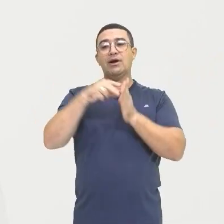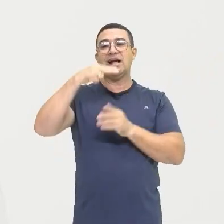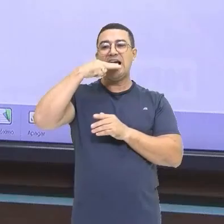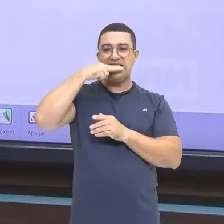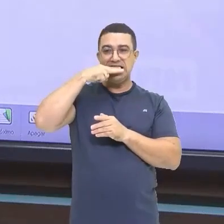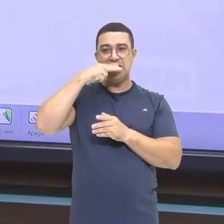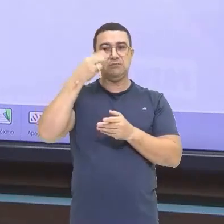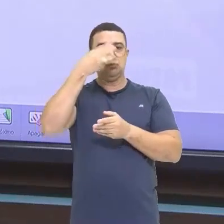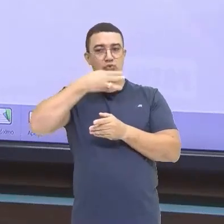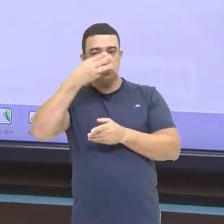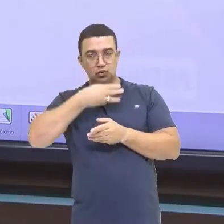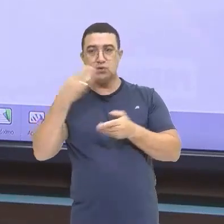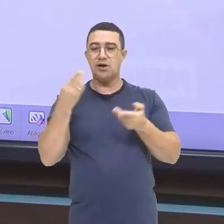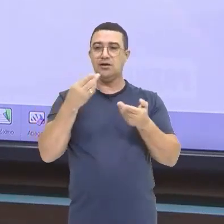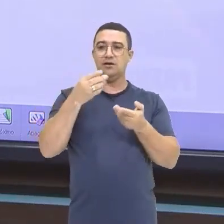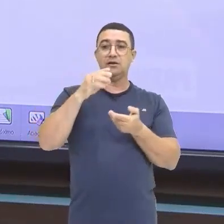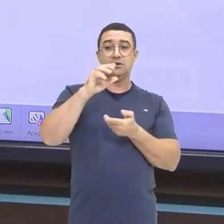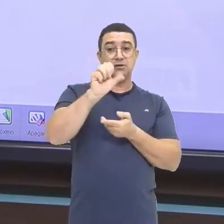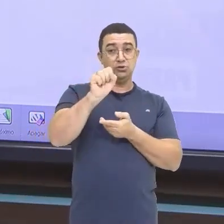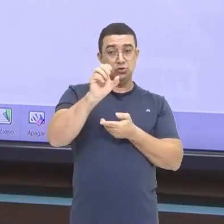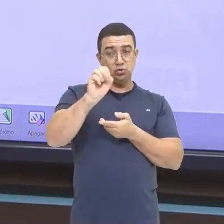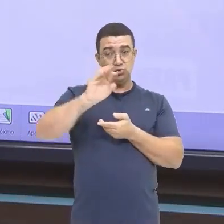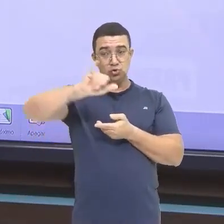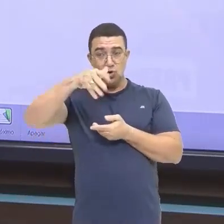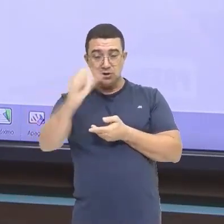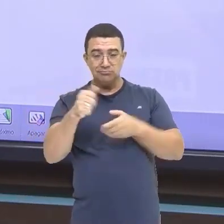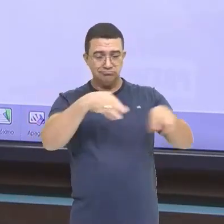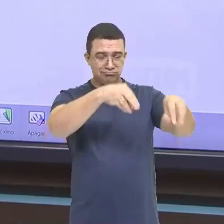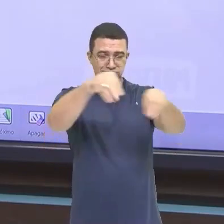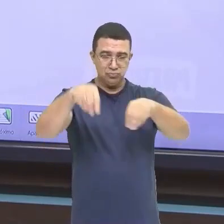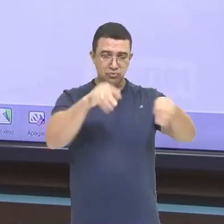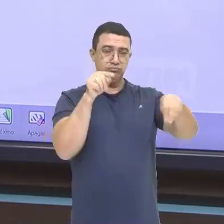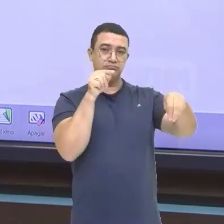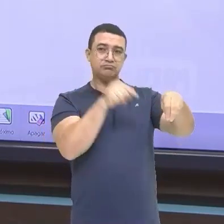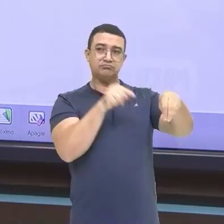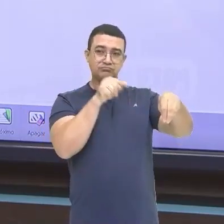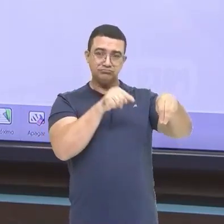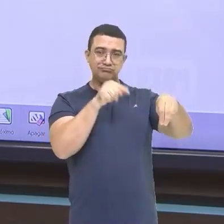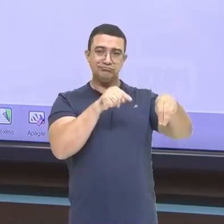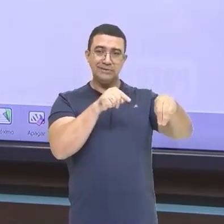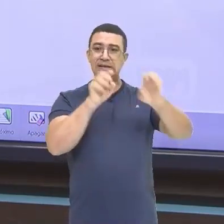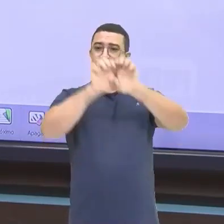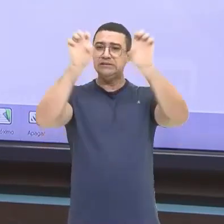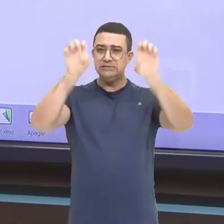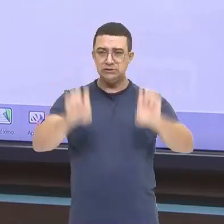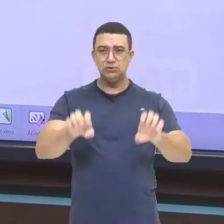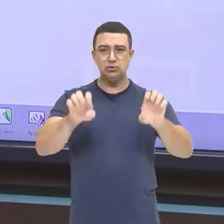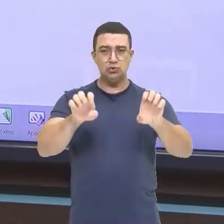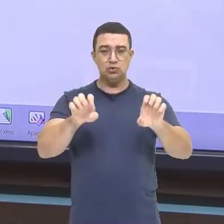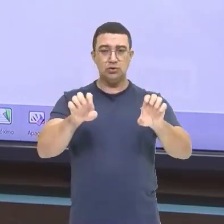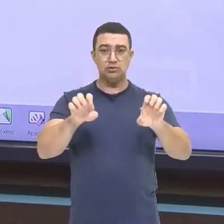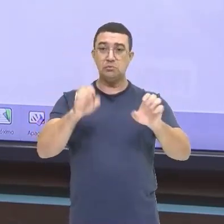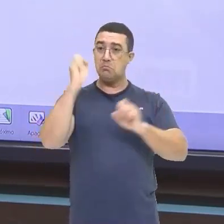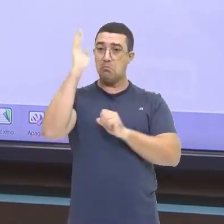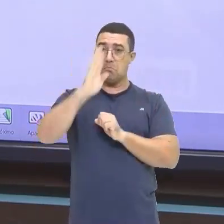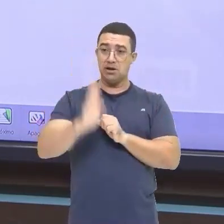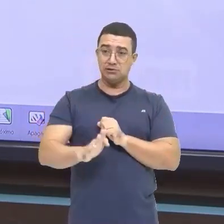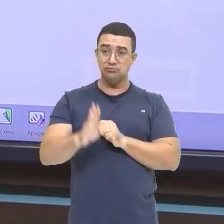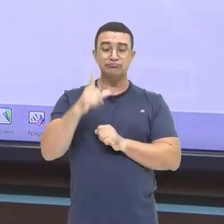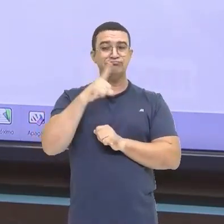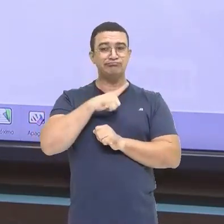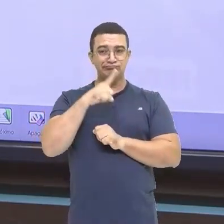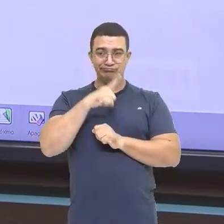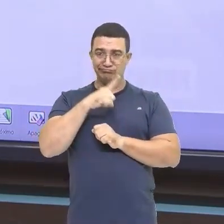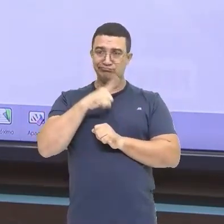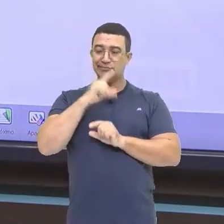açúcar Da soja E essas terras Nessa estrutura Atual do Brasil Ela tem uma